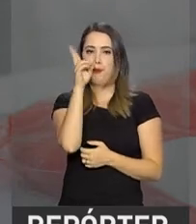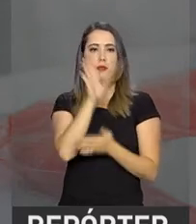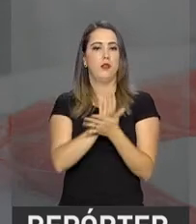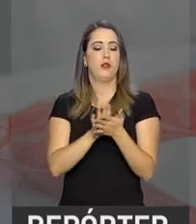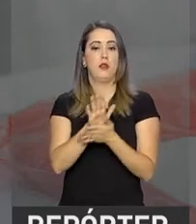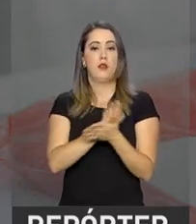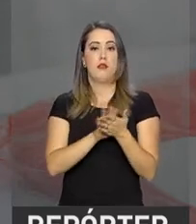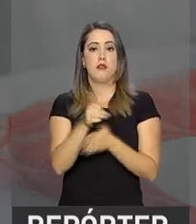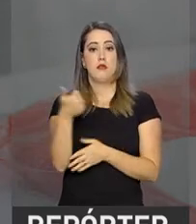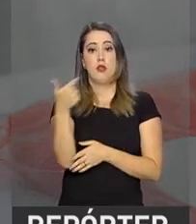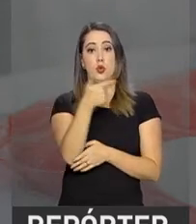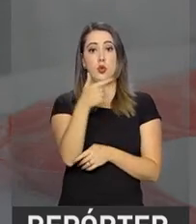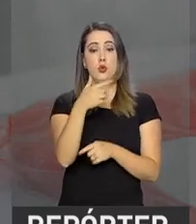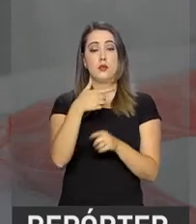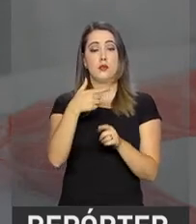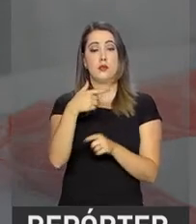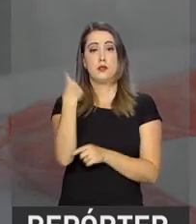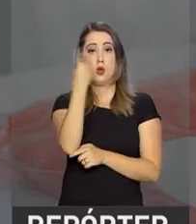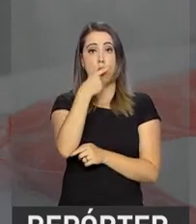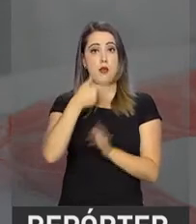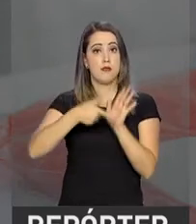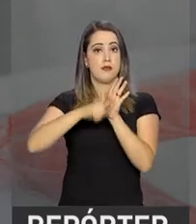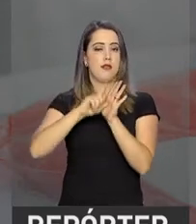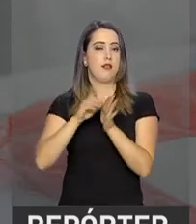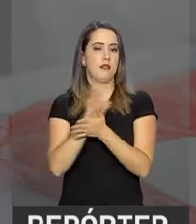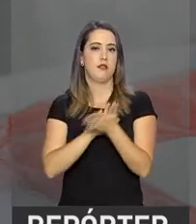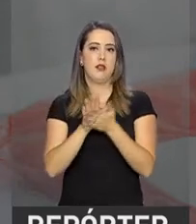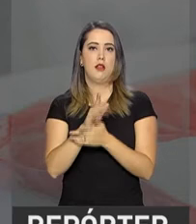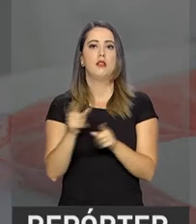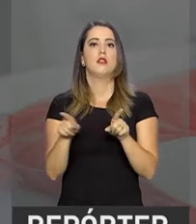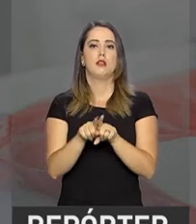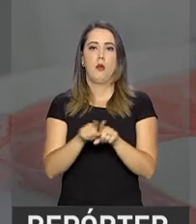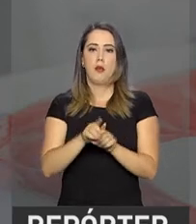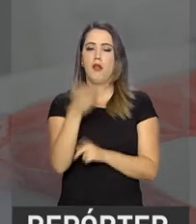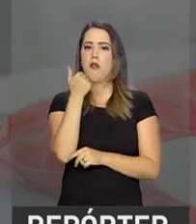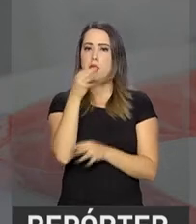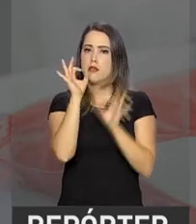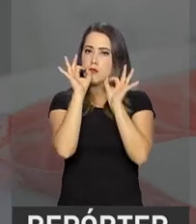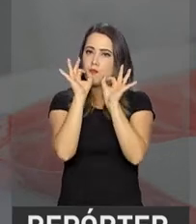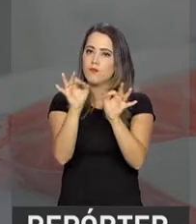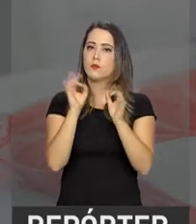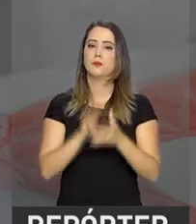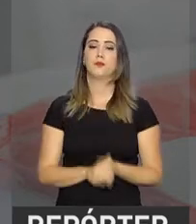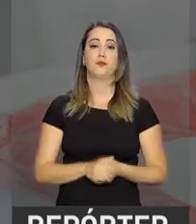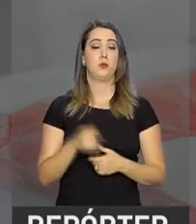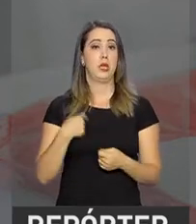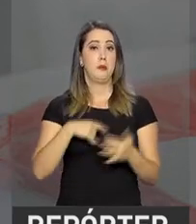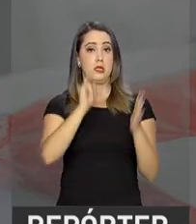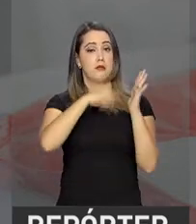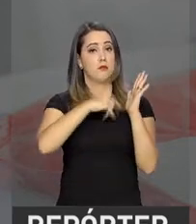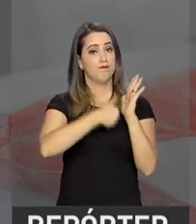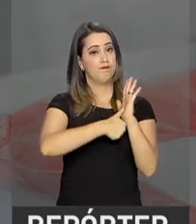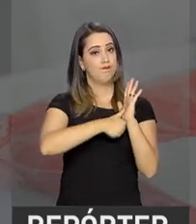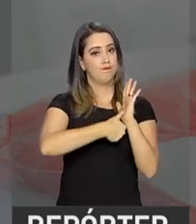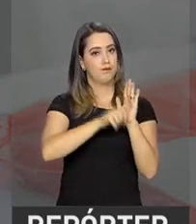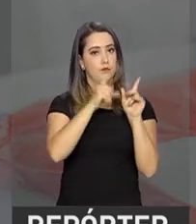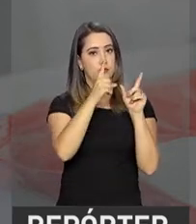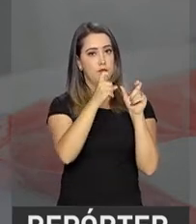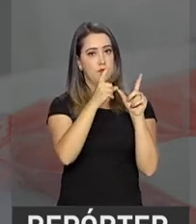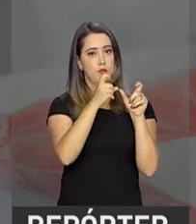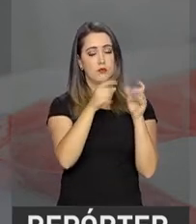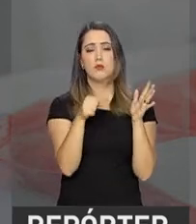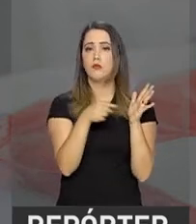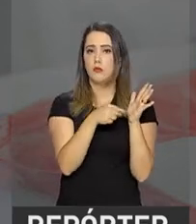12 horas anteriores à doação e não estar de jejum. No dia, é preciso levar documento de identidade com foto.